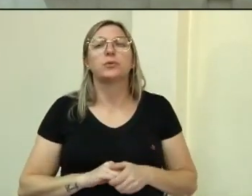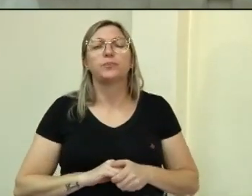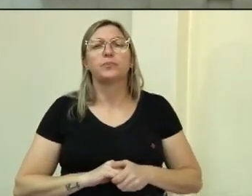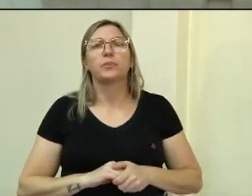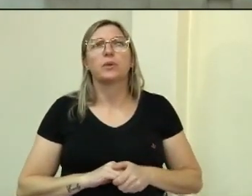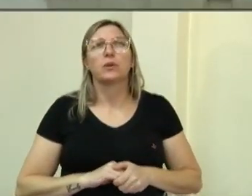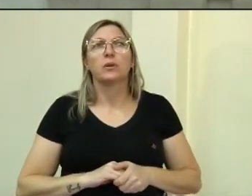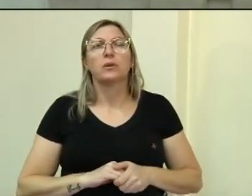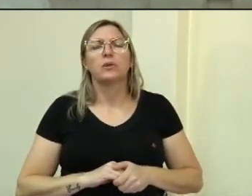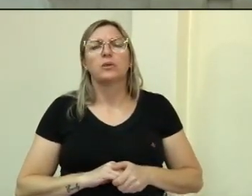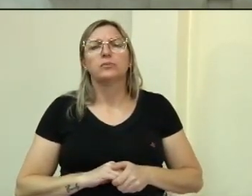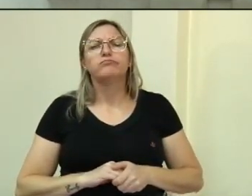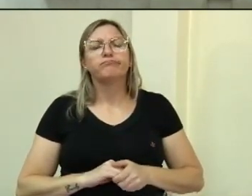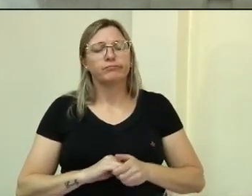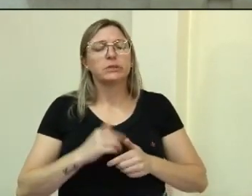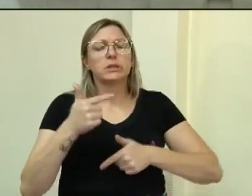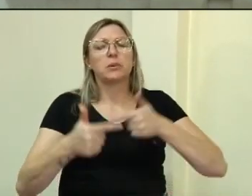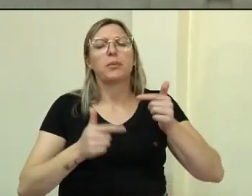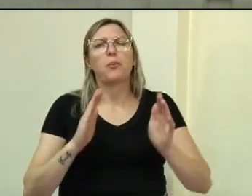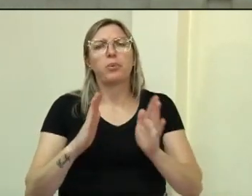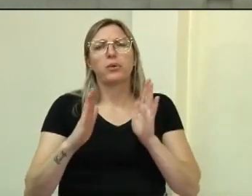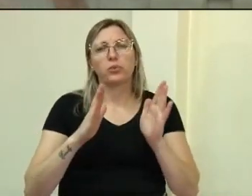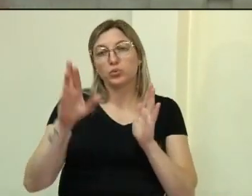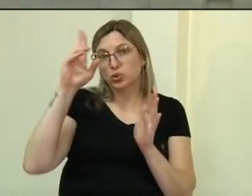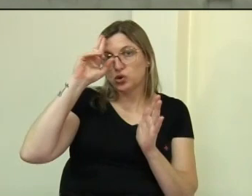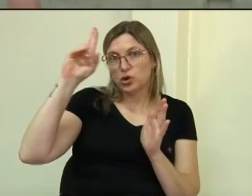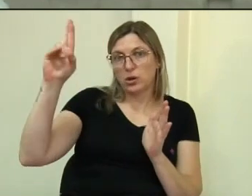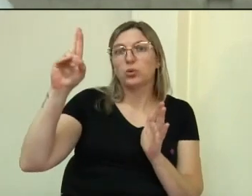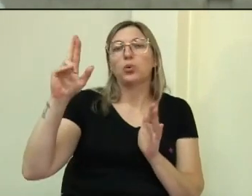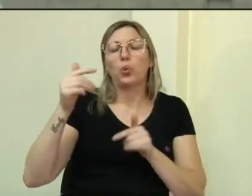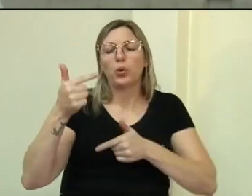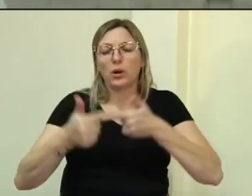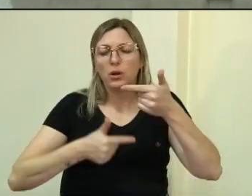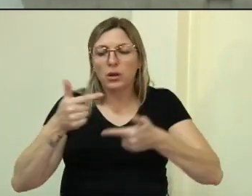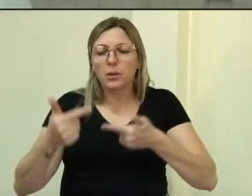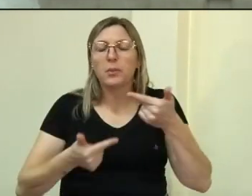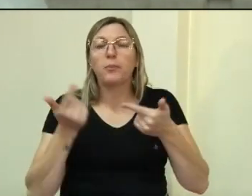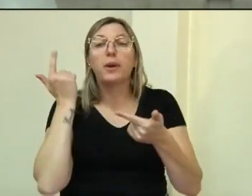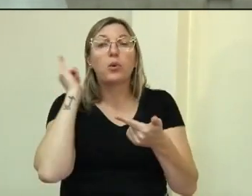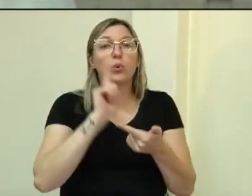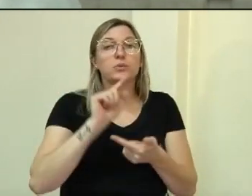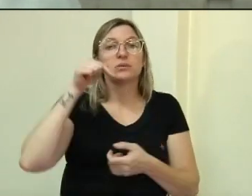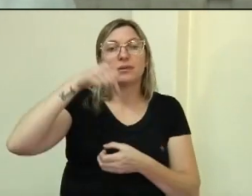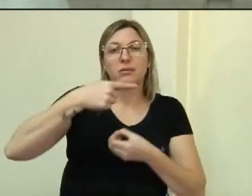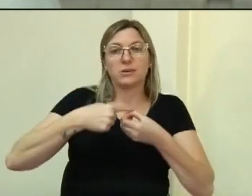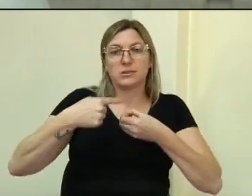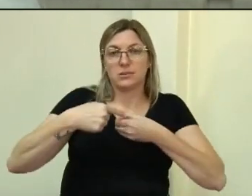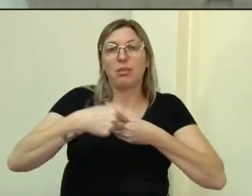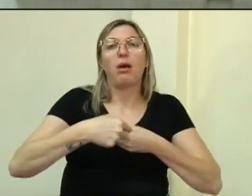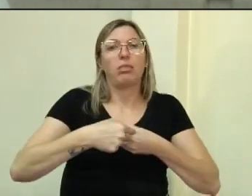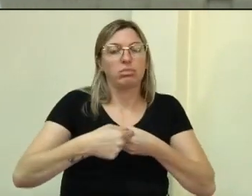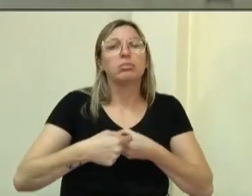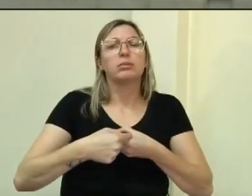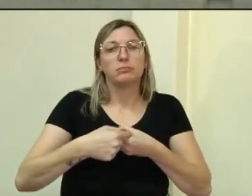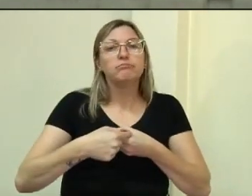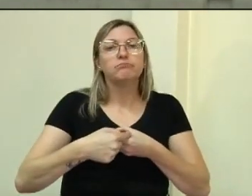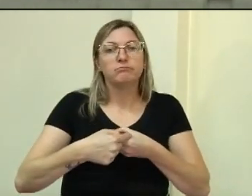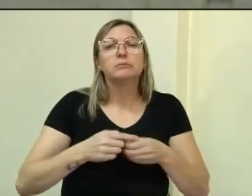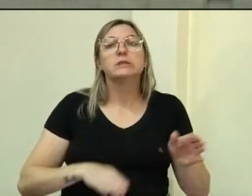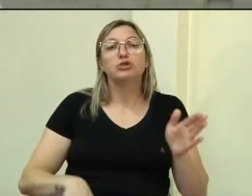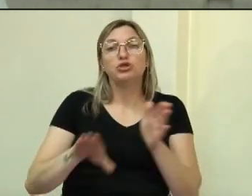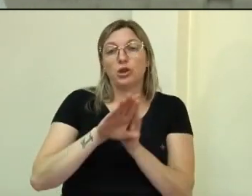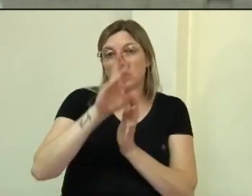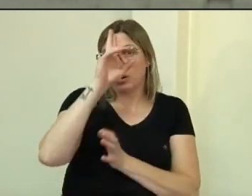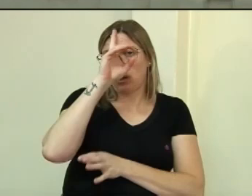diretor, trabalhar e muito para trazer para a nossa cidade a Universidade. E ele